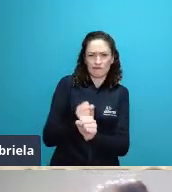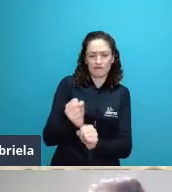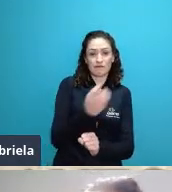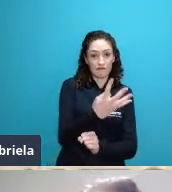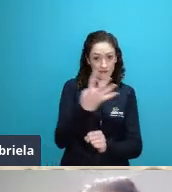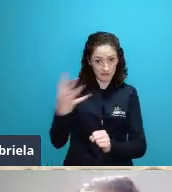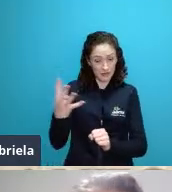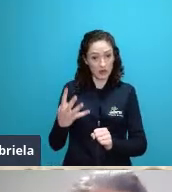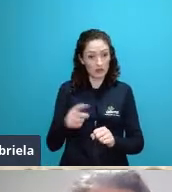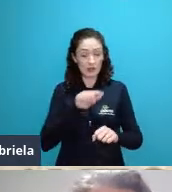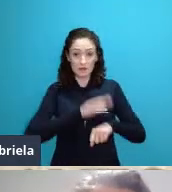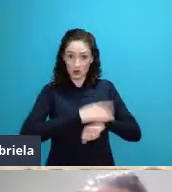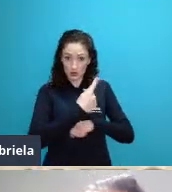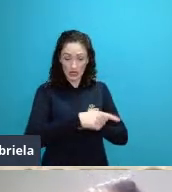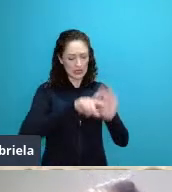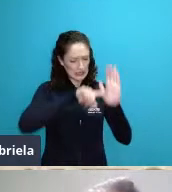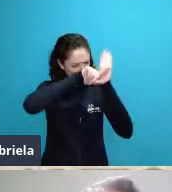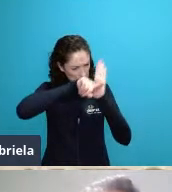pode passar por favor